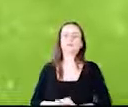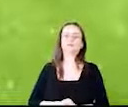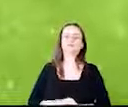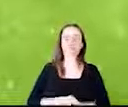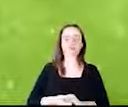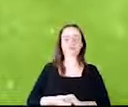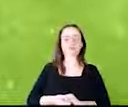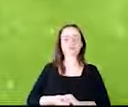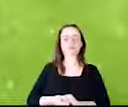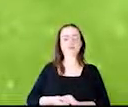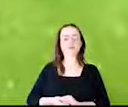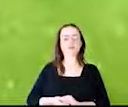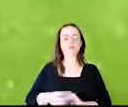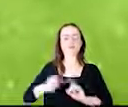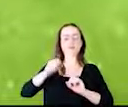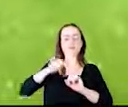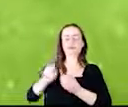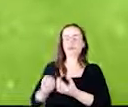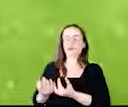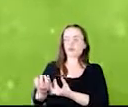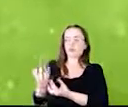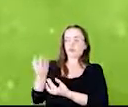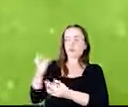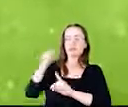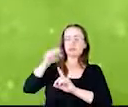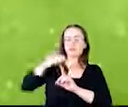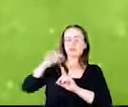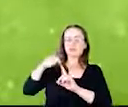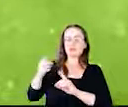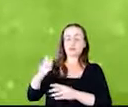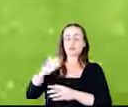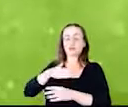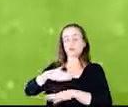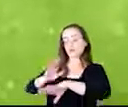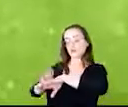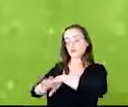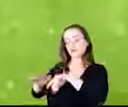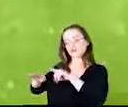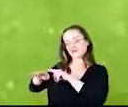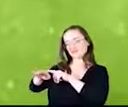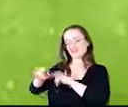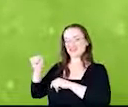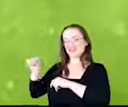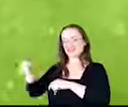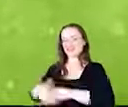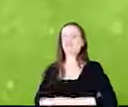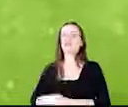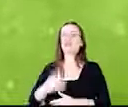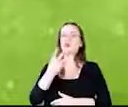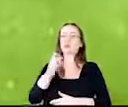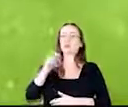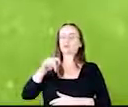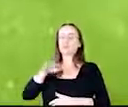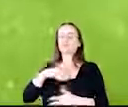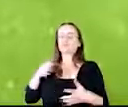Soja crescendo. Essa mão é a minha mão direita. Soja de 4 grãos, isso nos orgulha.